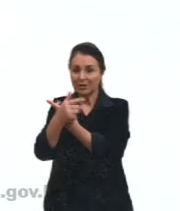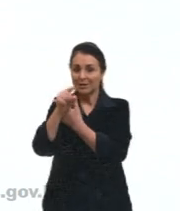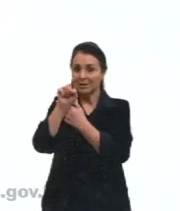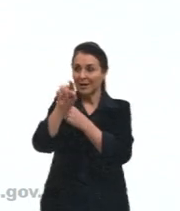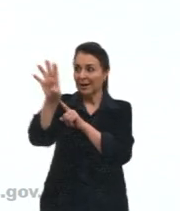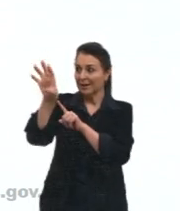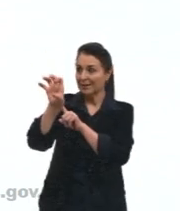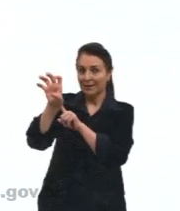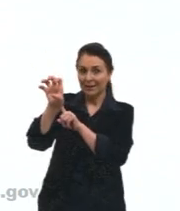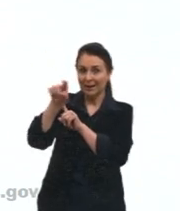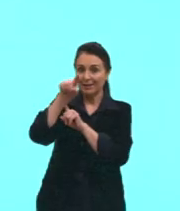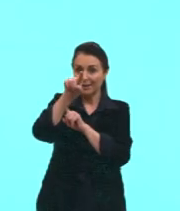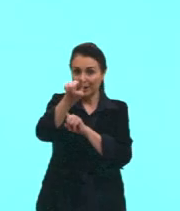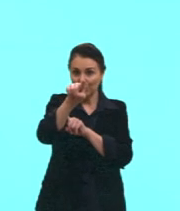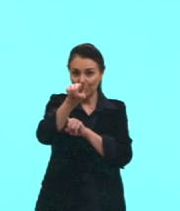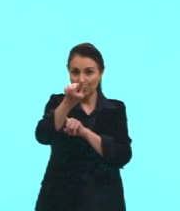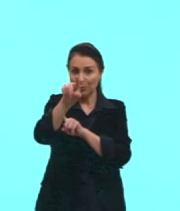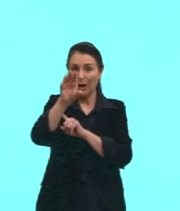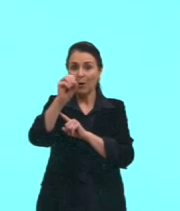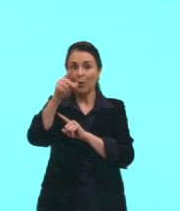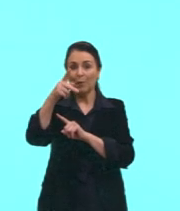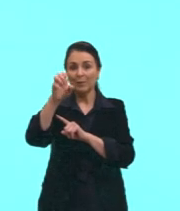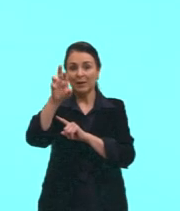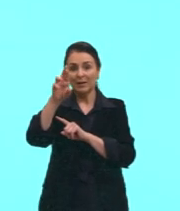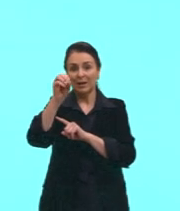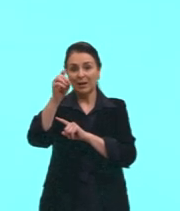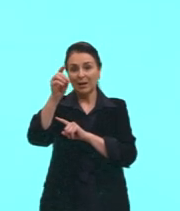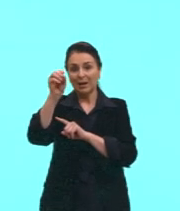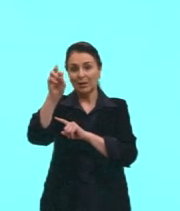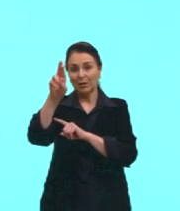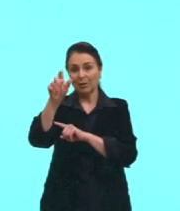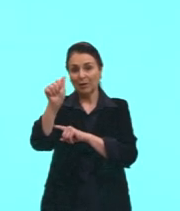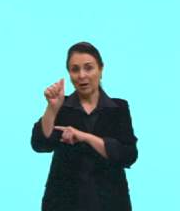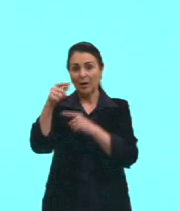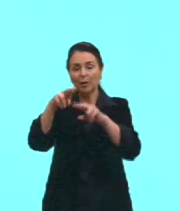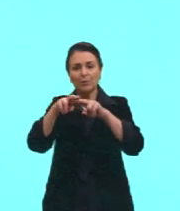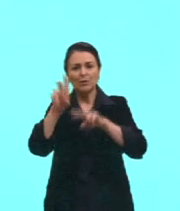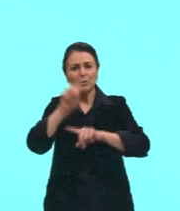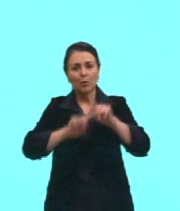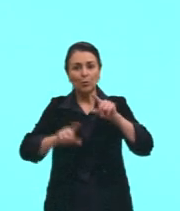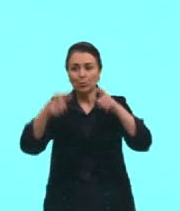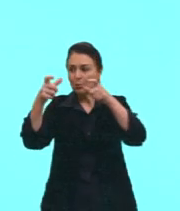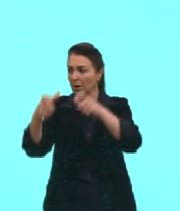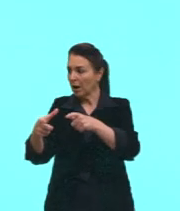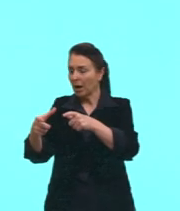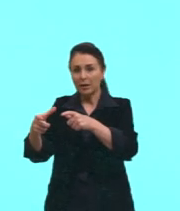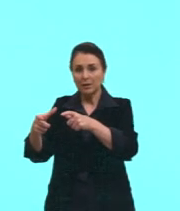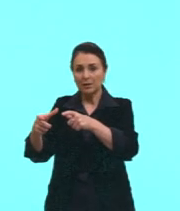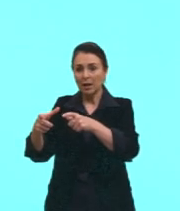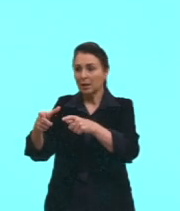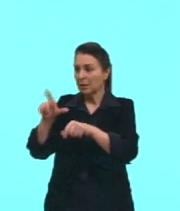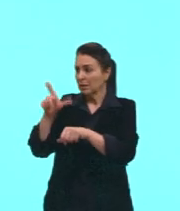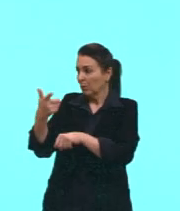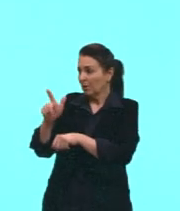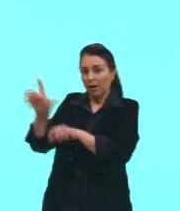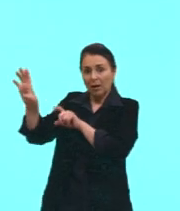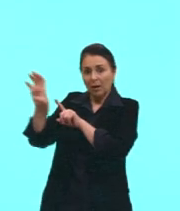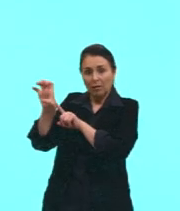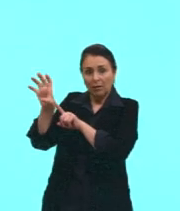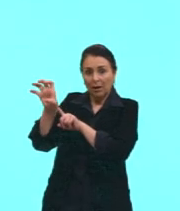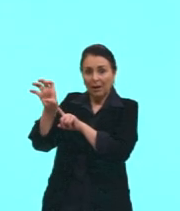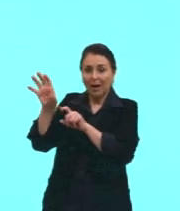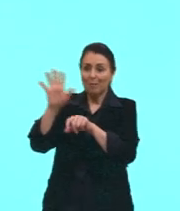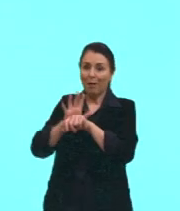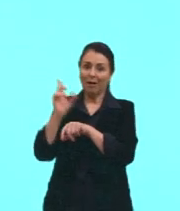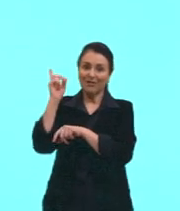operadora, tá, gurizada? Por isso que alguns locais, né, aquela operadora não tem antena, vai ter dificuldade em tu